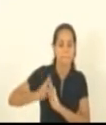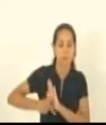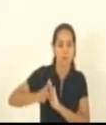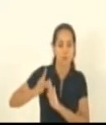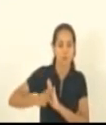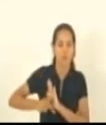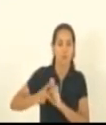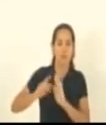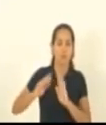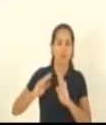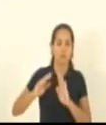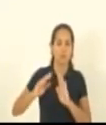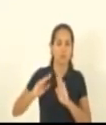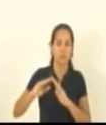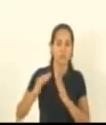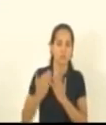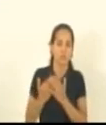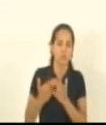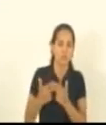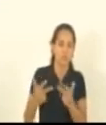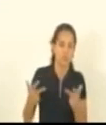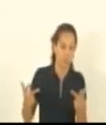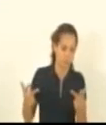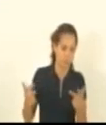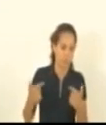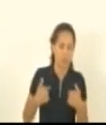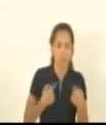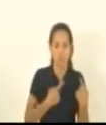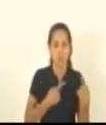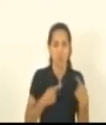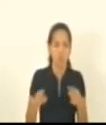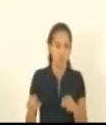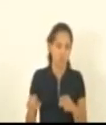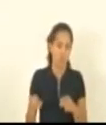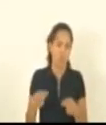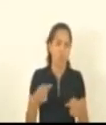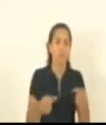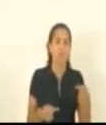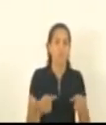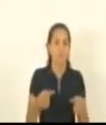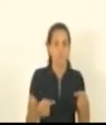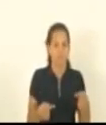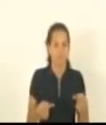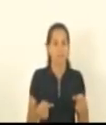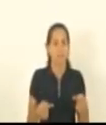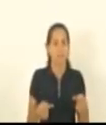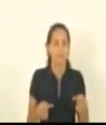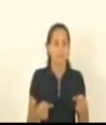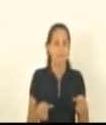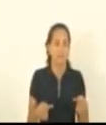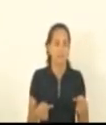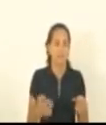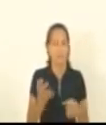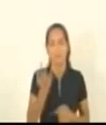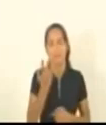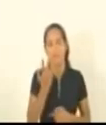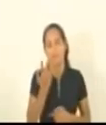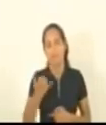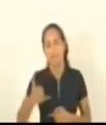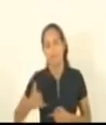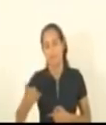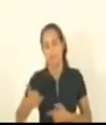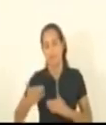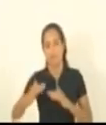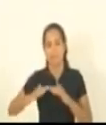escolas plurais. Eu sou totalmente contrário ao debate entre menores de idade de